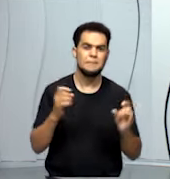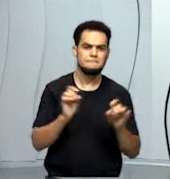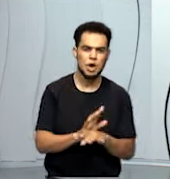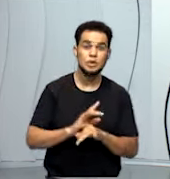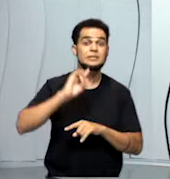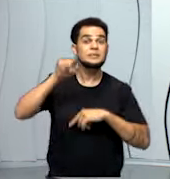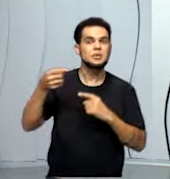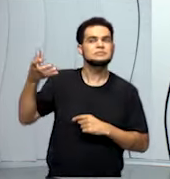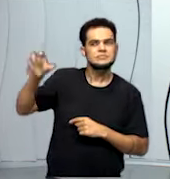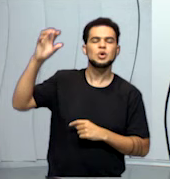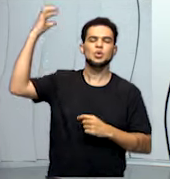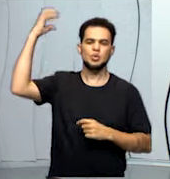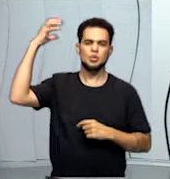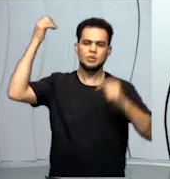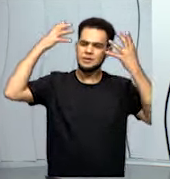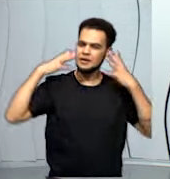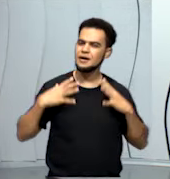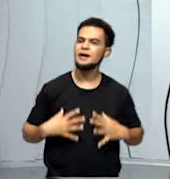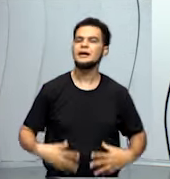ainda.